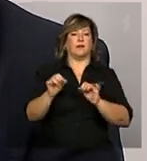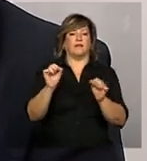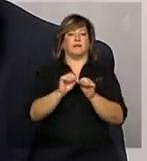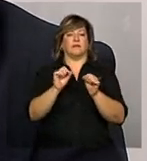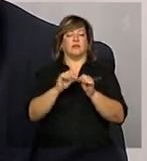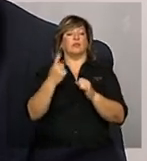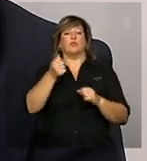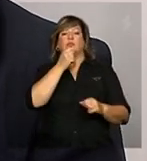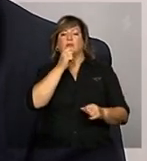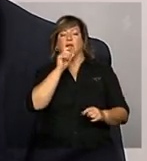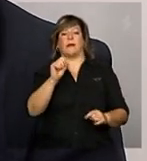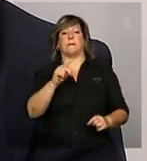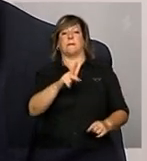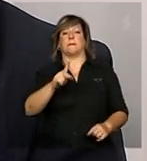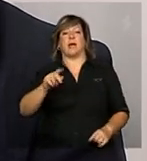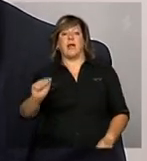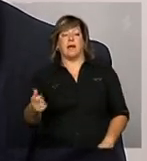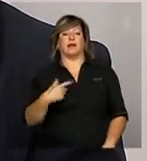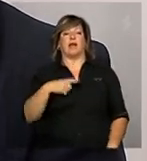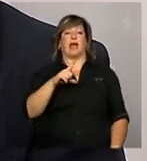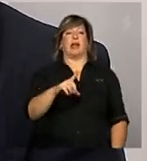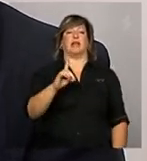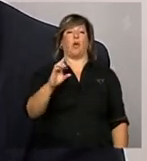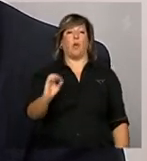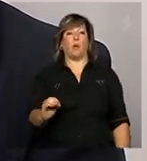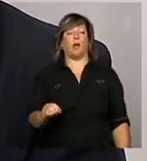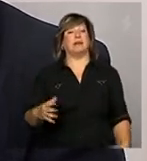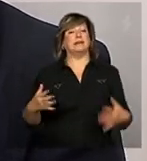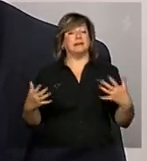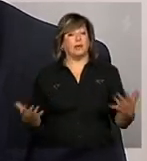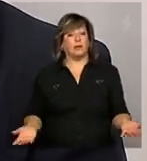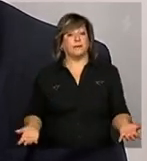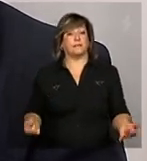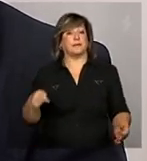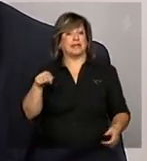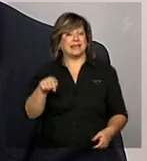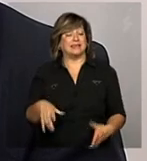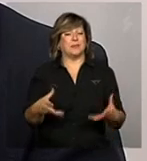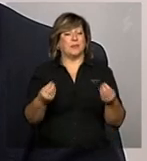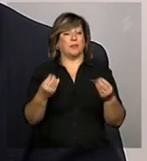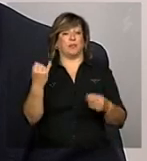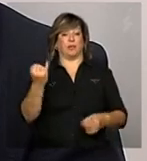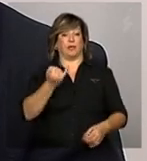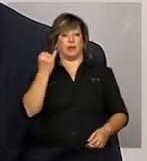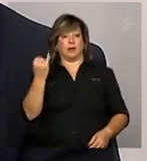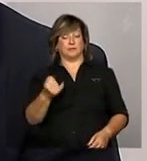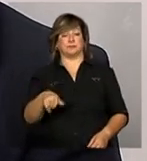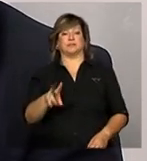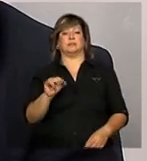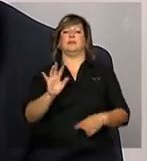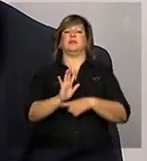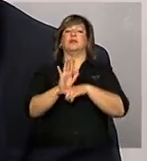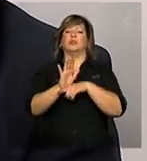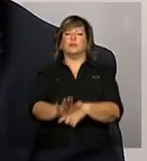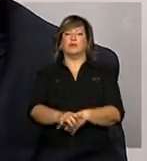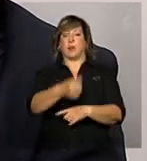PPAs e suas LDOs. Então, assim, isso é extremamente importante por quê? Isso vai nortear a vida do município, no caso do PPA